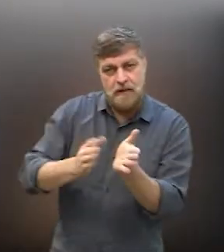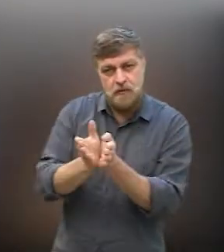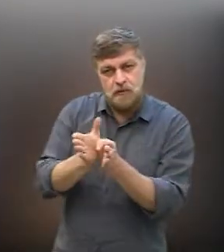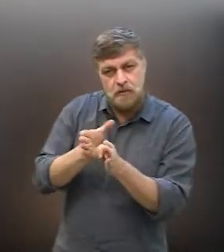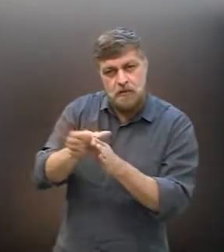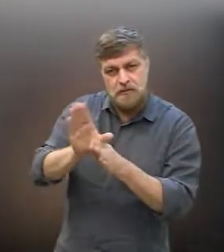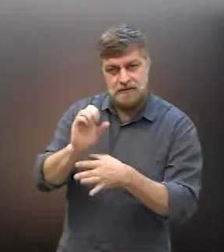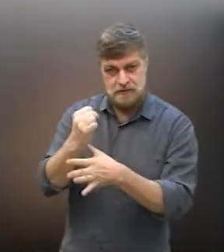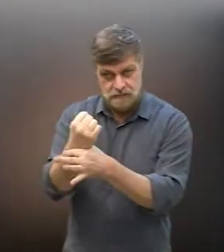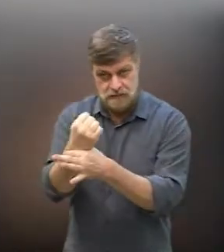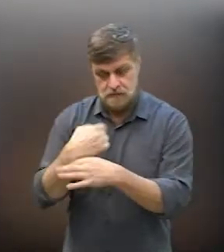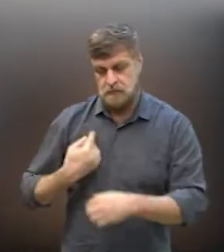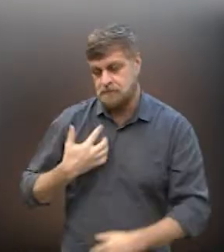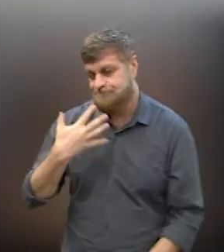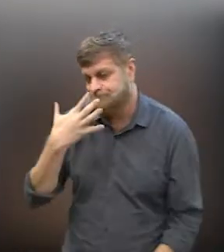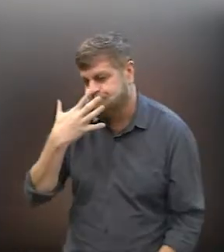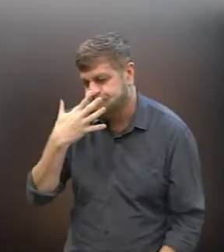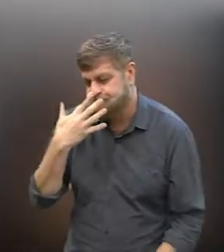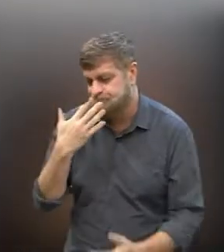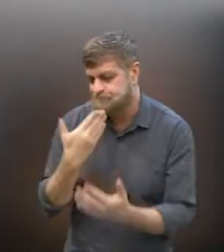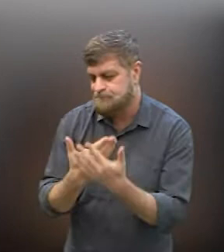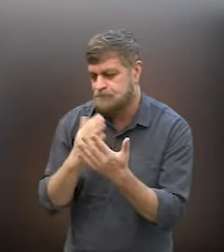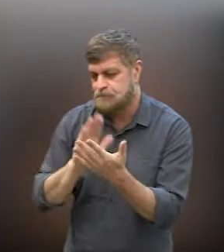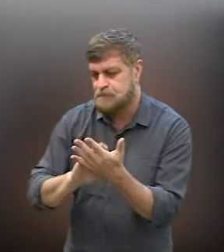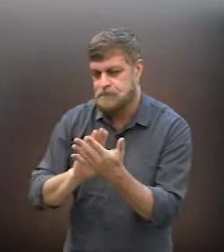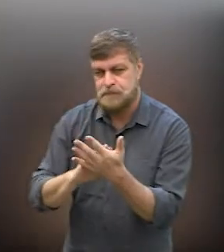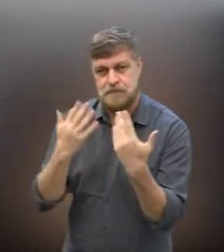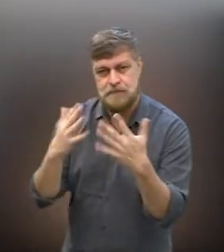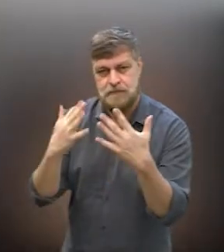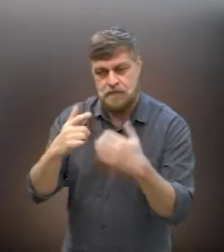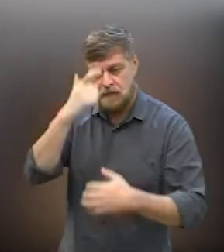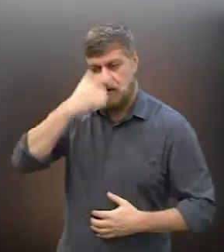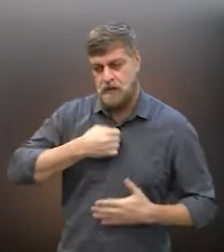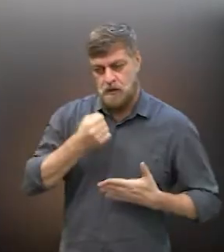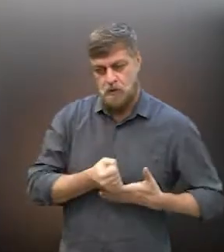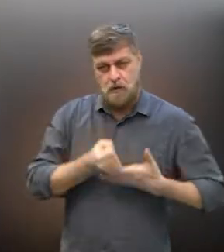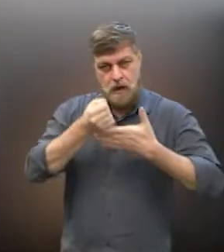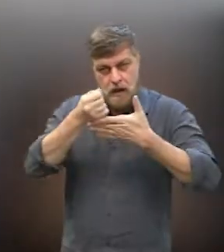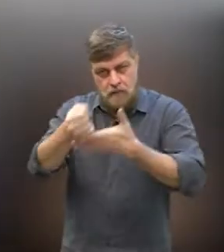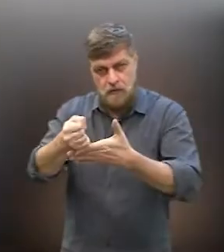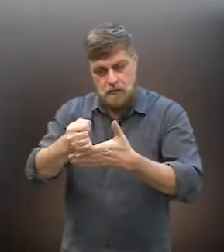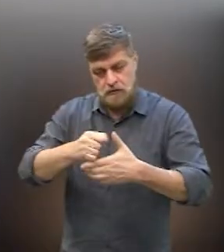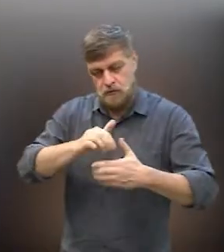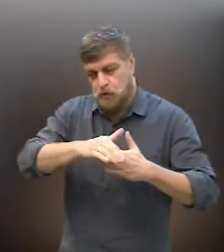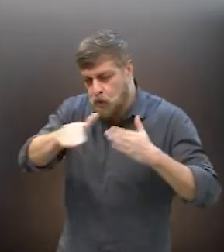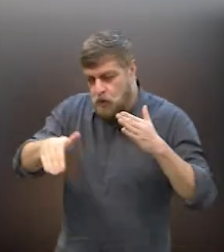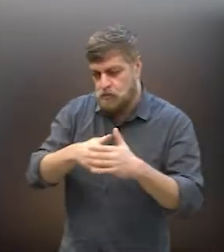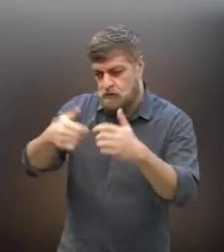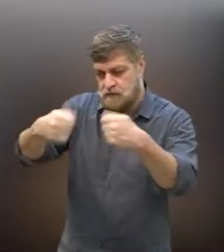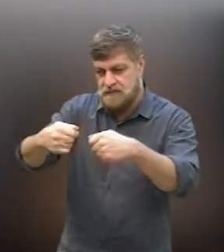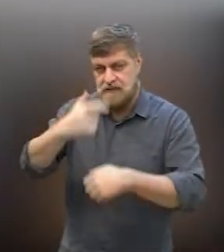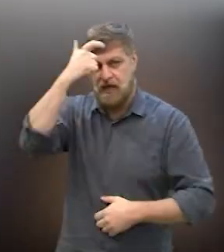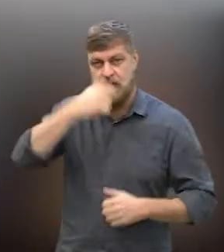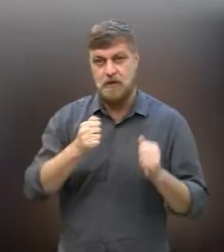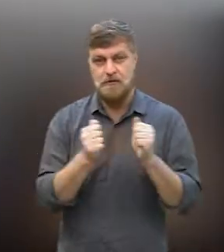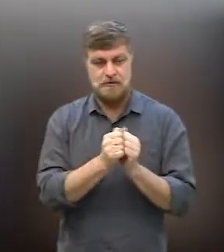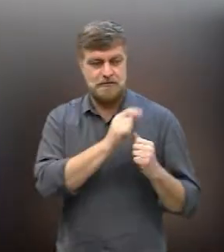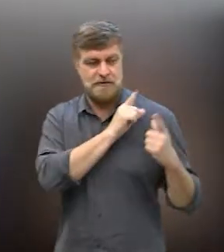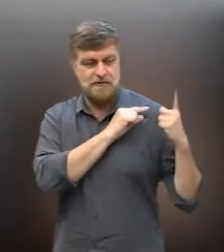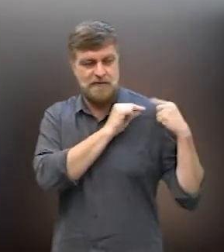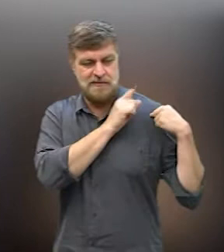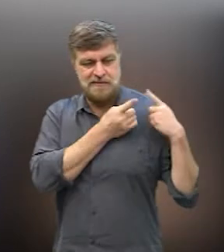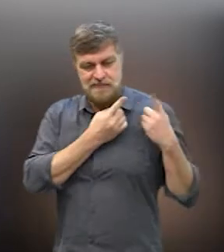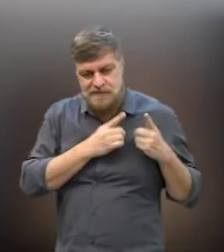membros dos Consegues, toda a nossa admiração, e contem com o apoio do nosso gabinete aí no que precisar. Eu e o Major